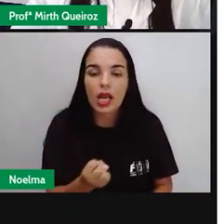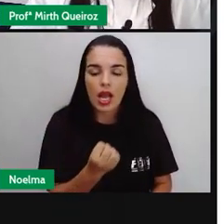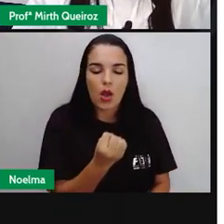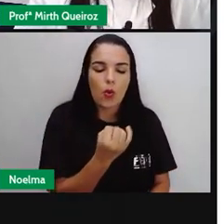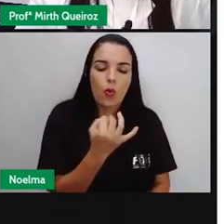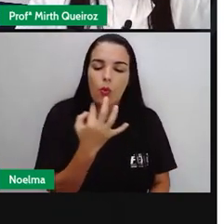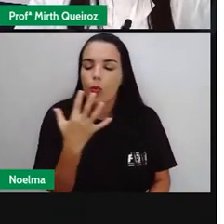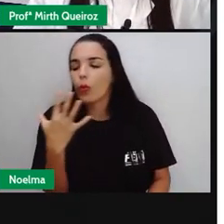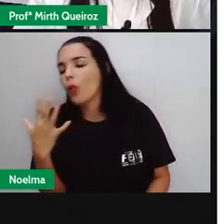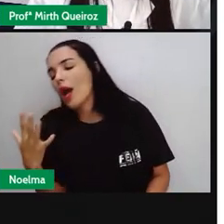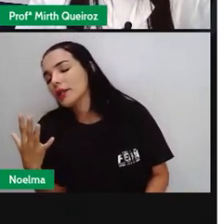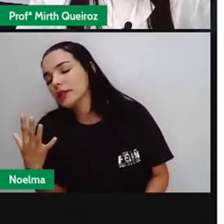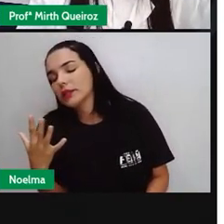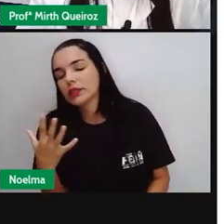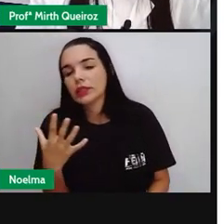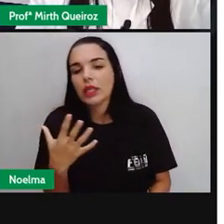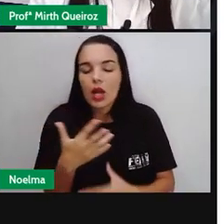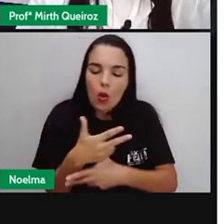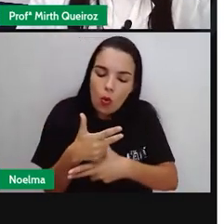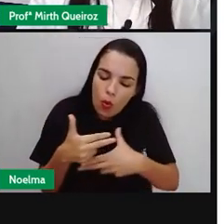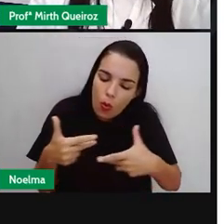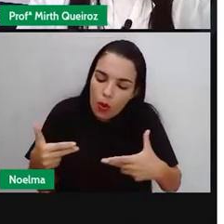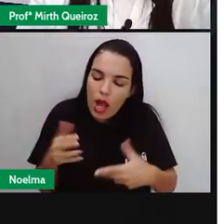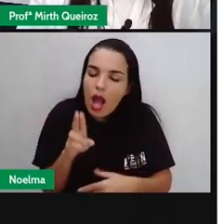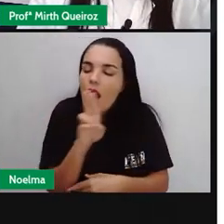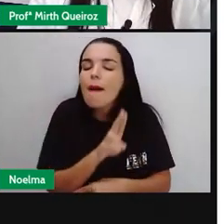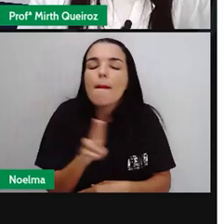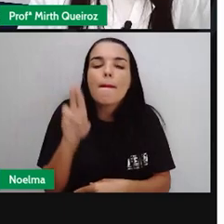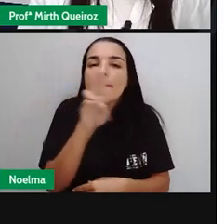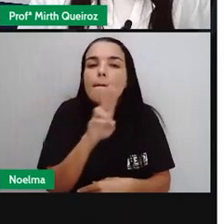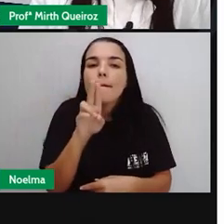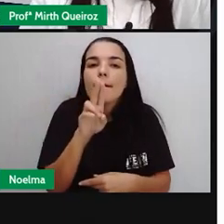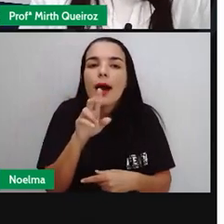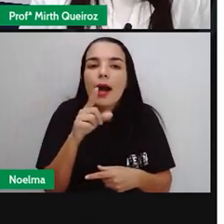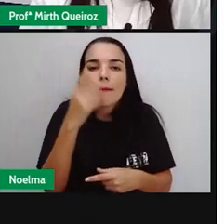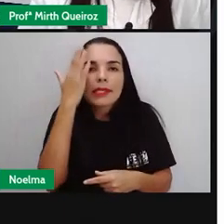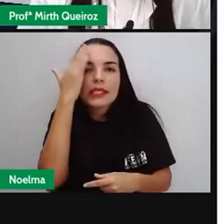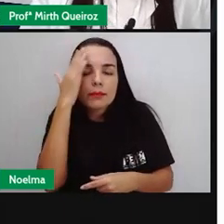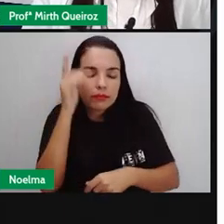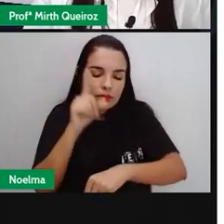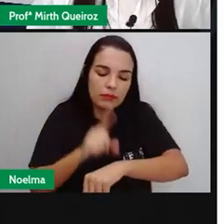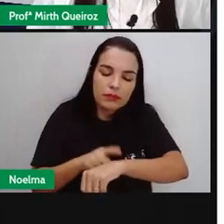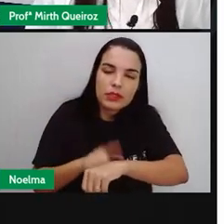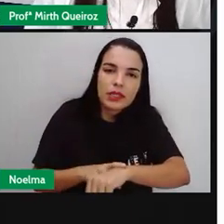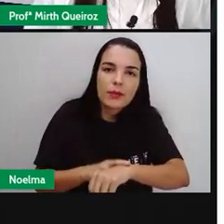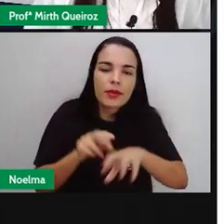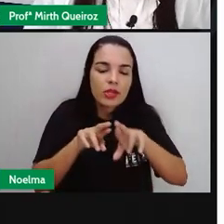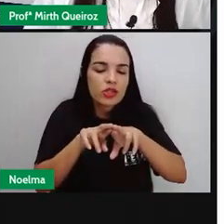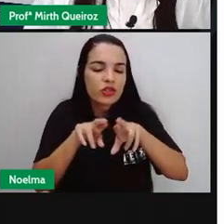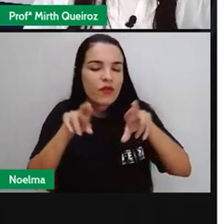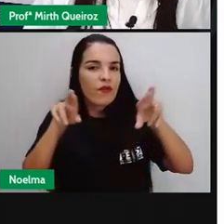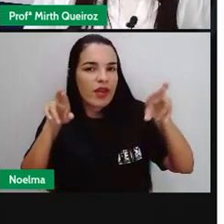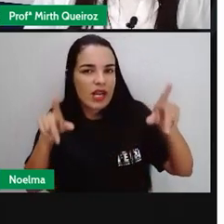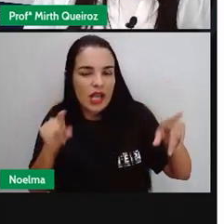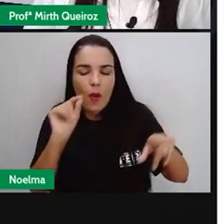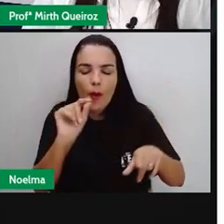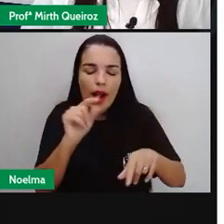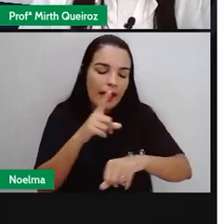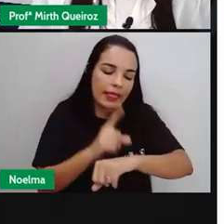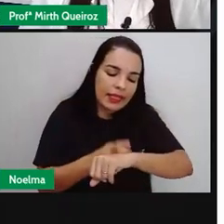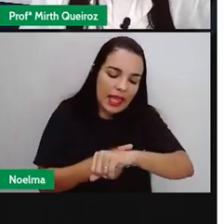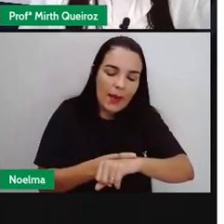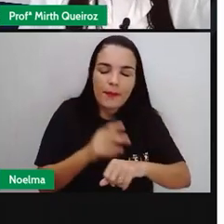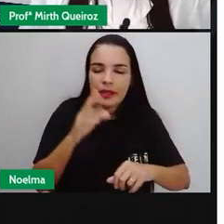instrumentos Que a gente utiliza Pra medir o tempo Diferenciar O que é tempo